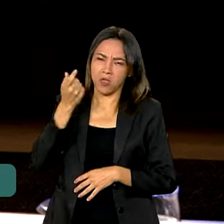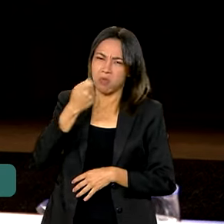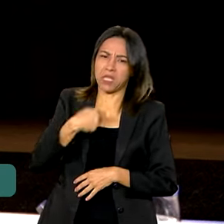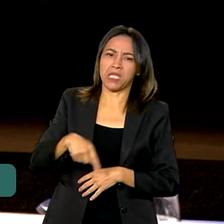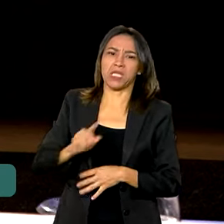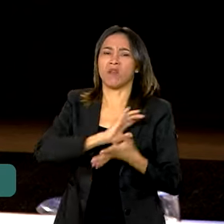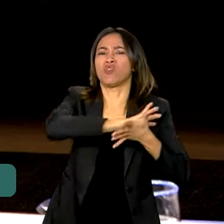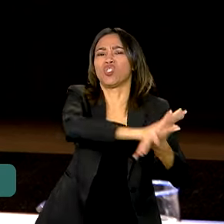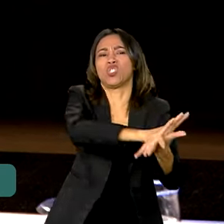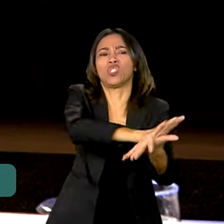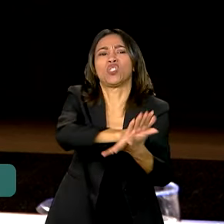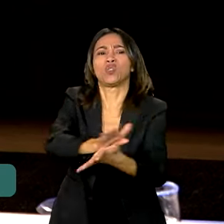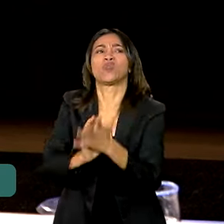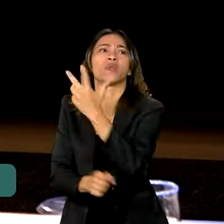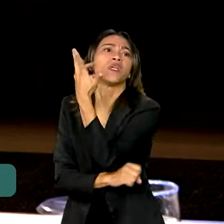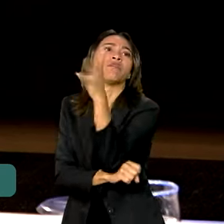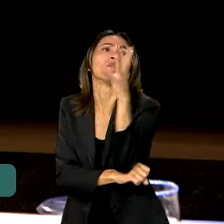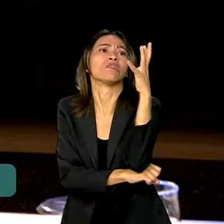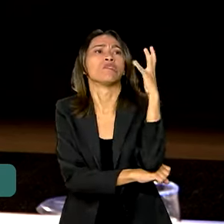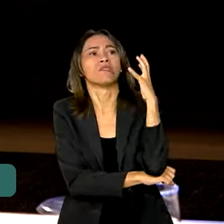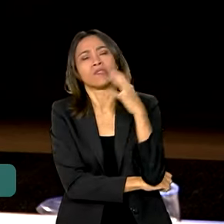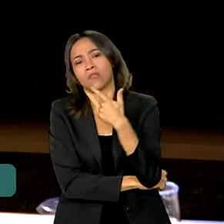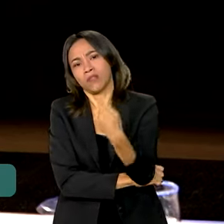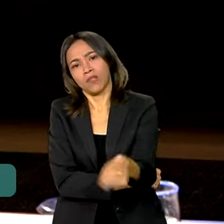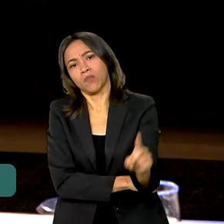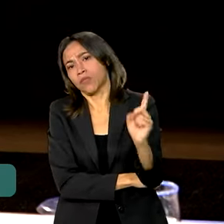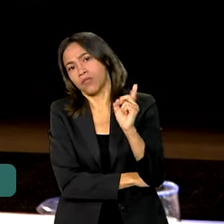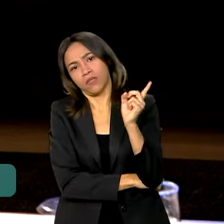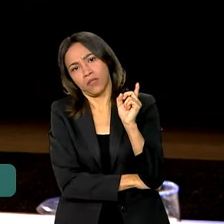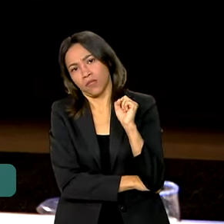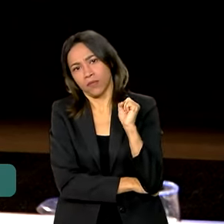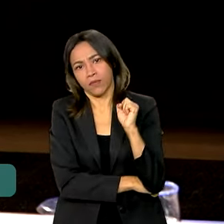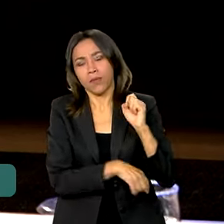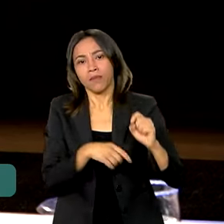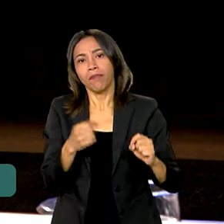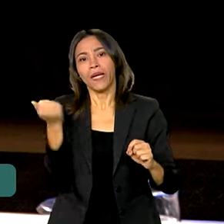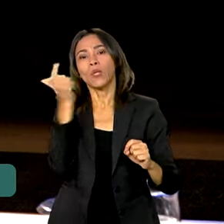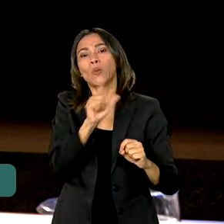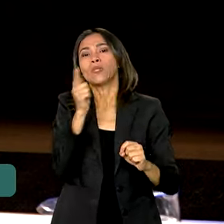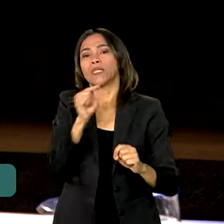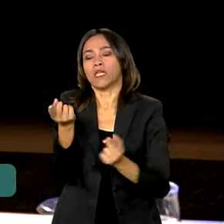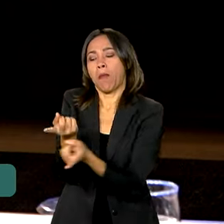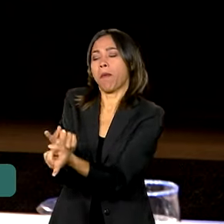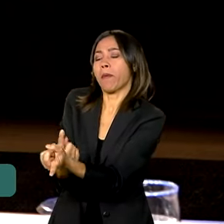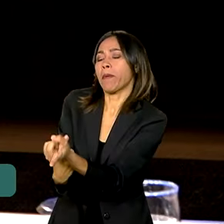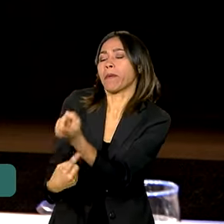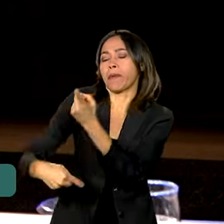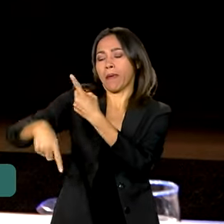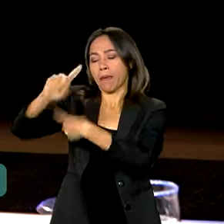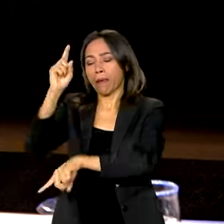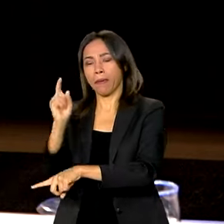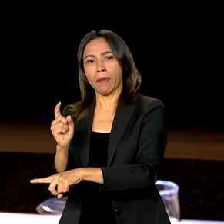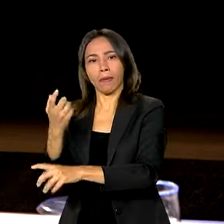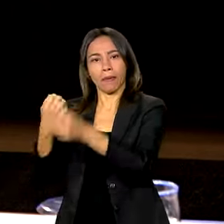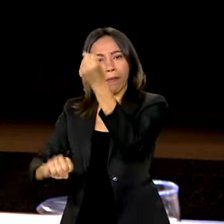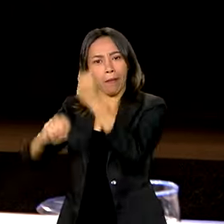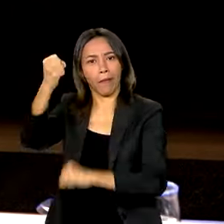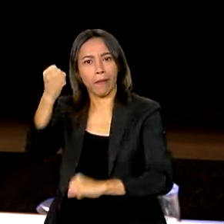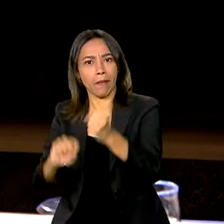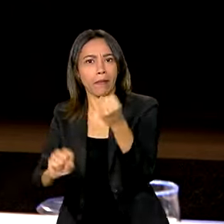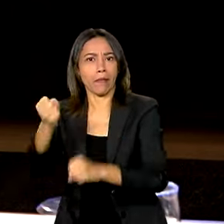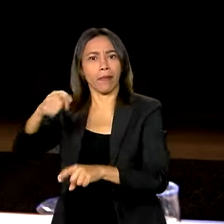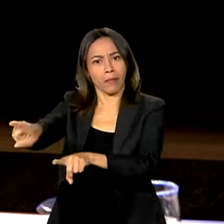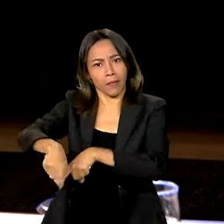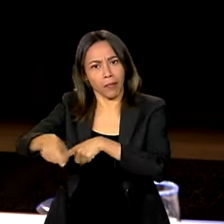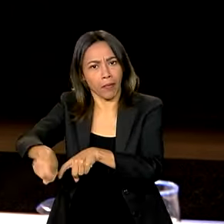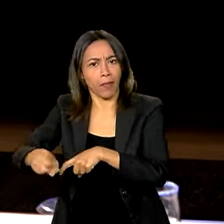destruir a galinha dos ovos de ouro para poder ter um agronegócio que ajude a segurança alimentar do Brasil